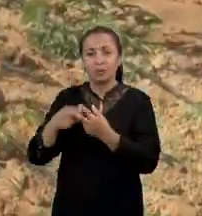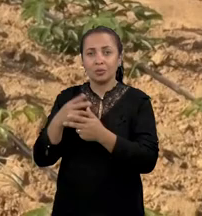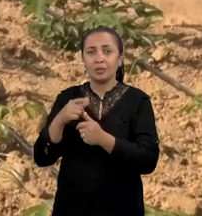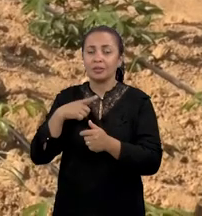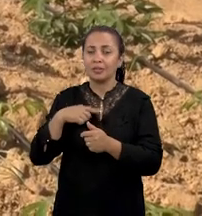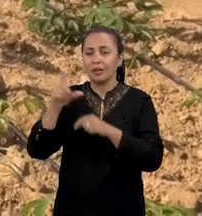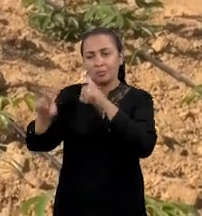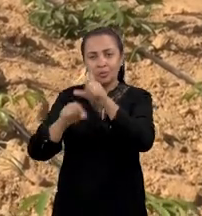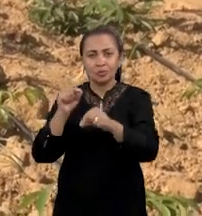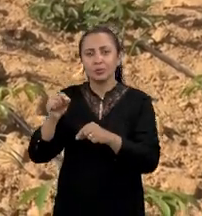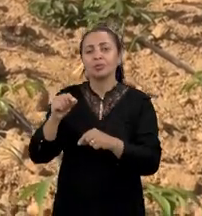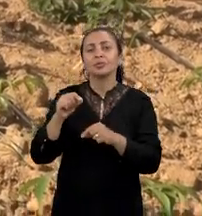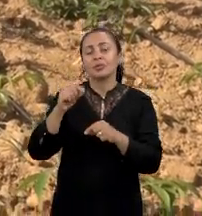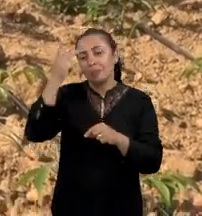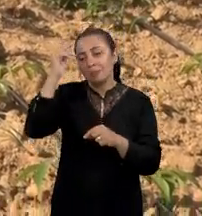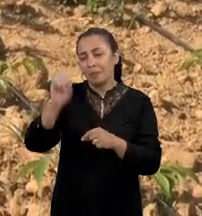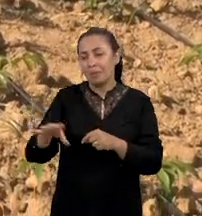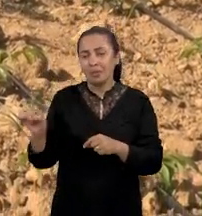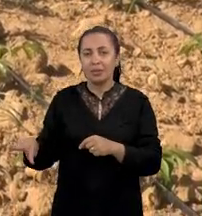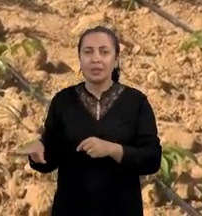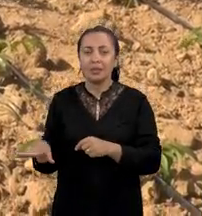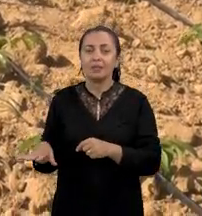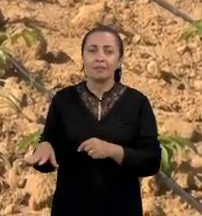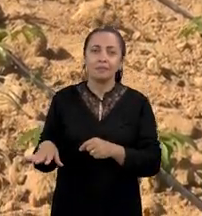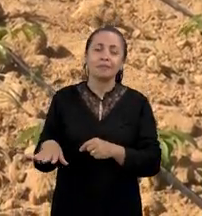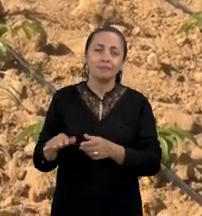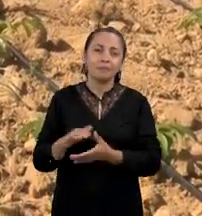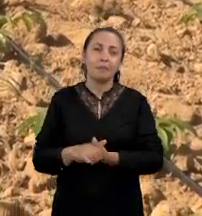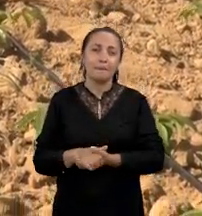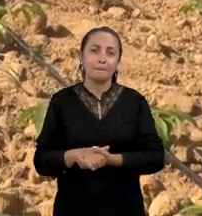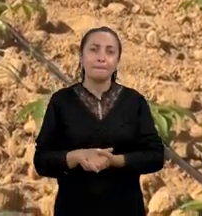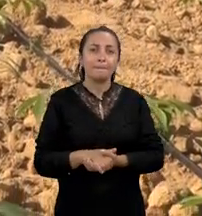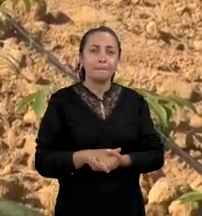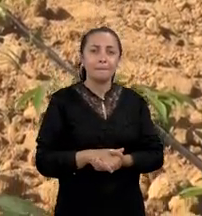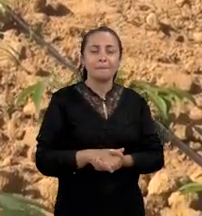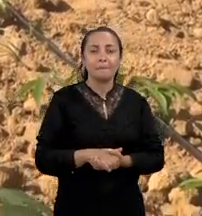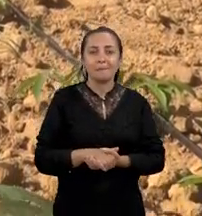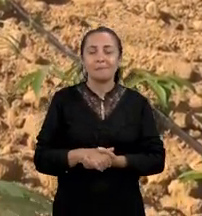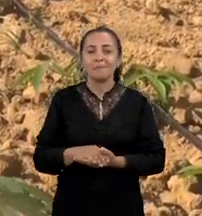tenha um leque maior para optar sobre o melhor material para cultivo.